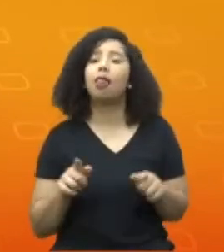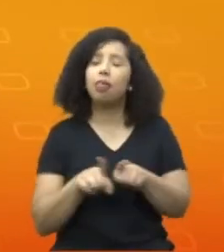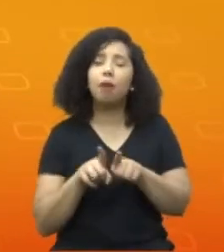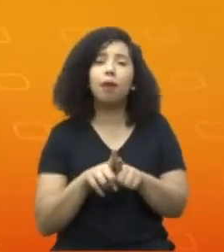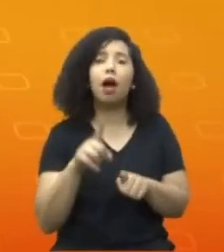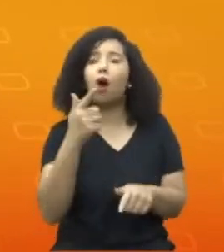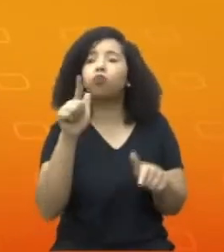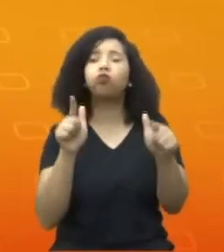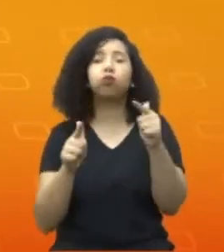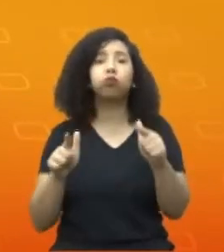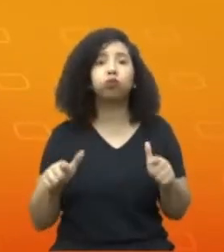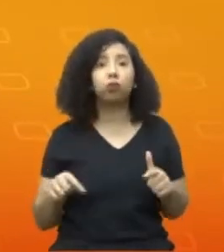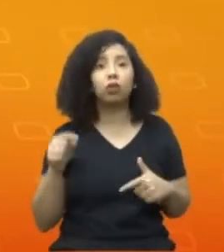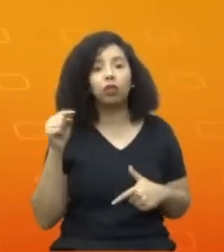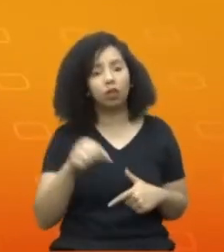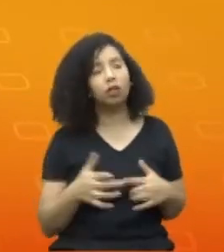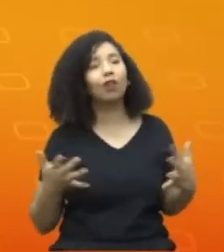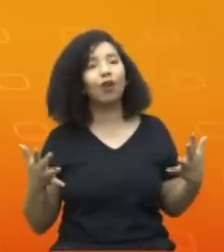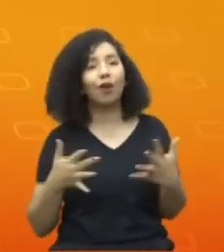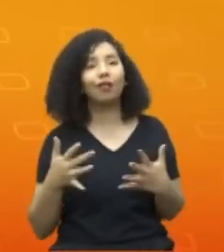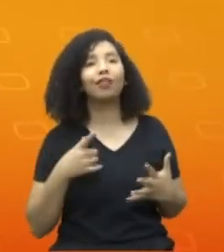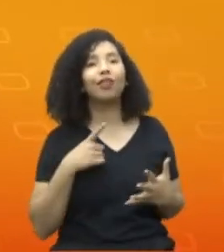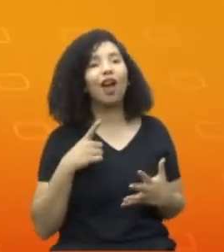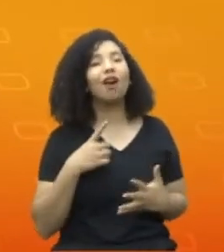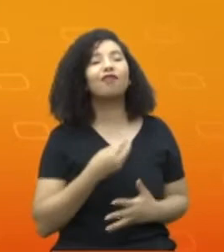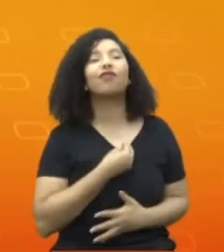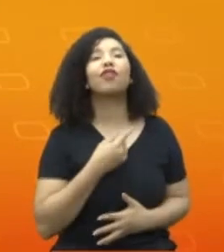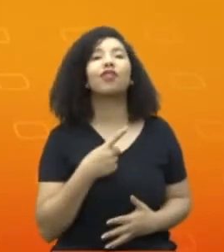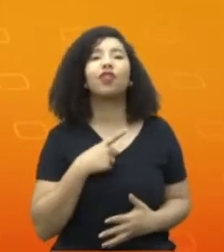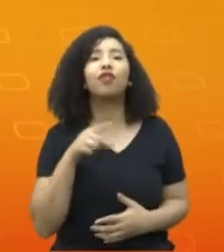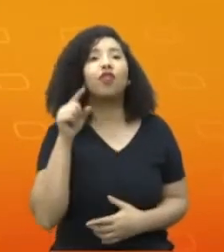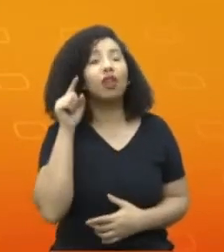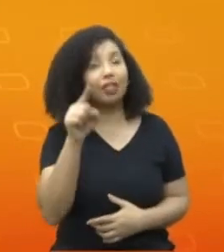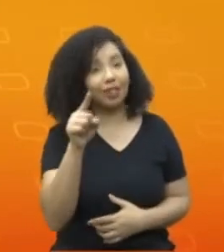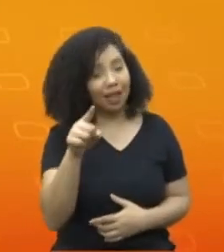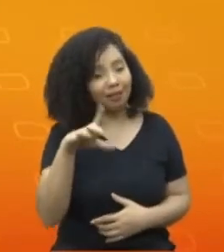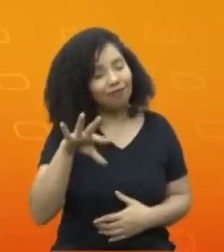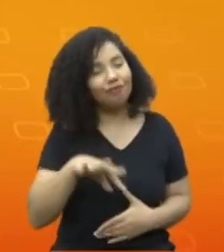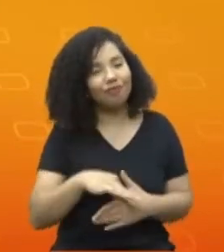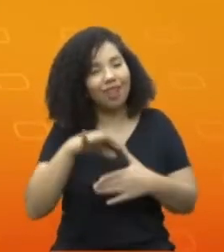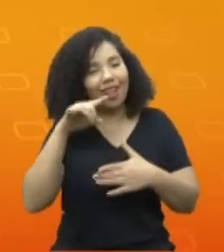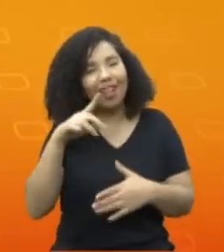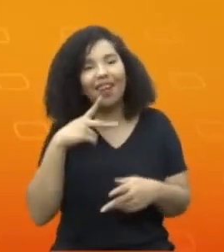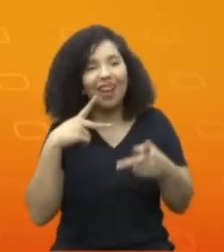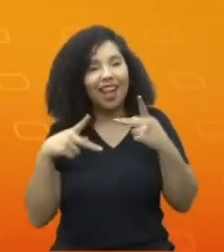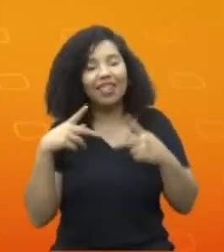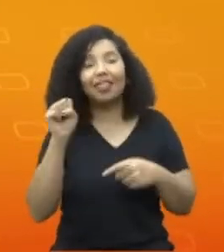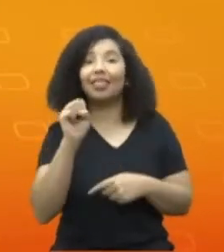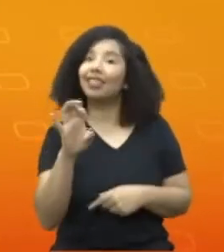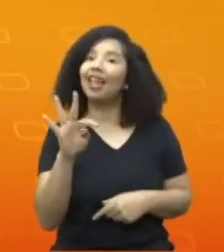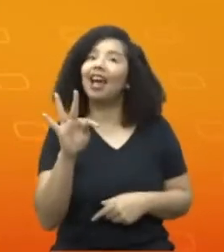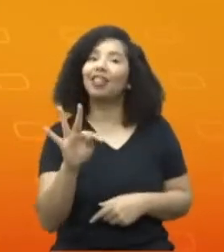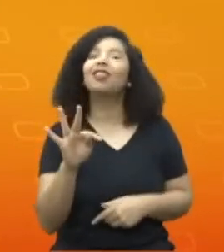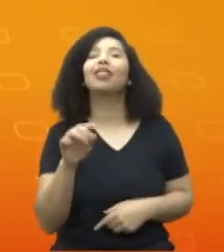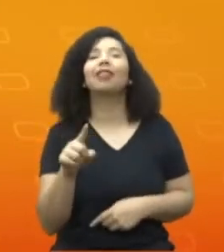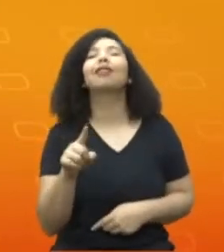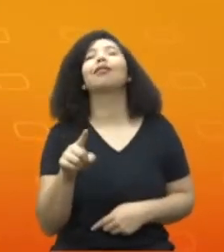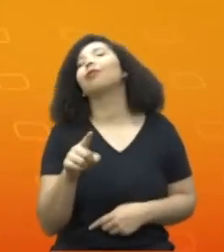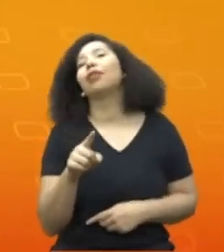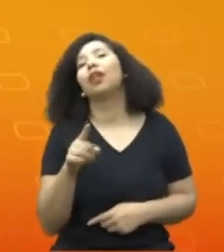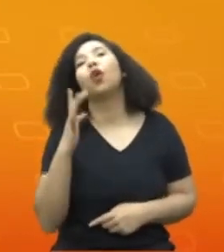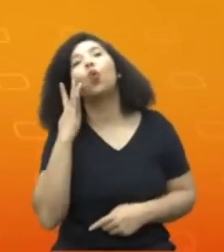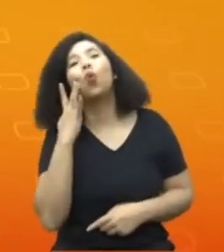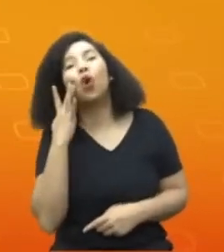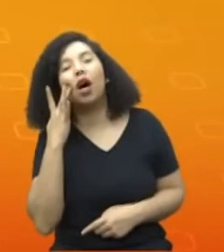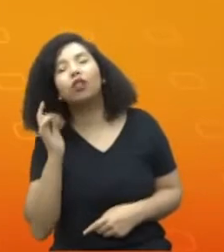participantes desse evento. você, Filipe, que está à frente do SET Experience, acho que é